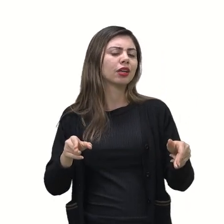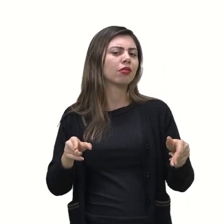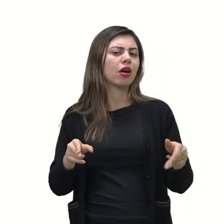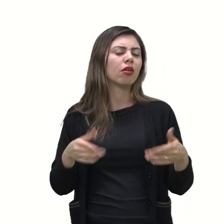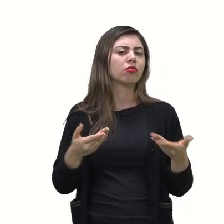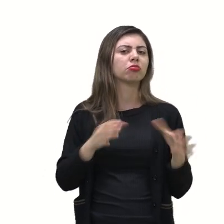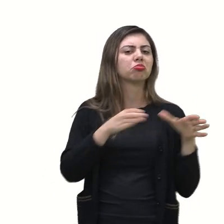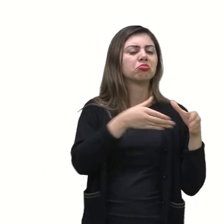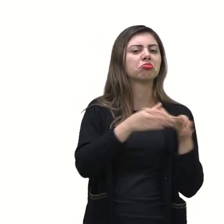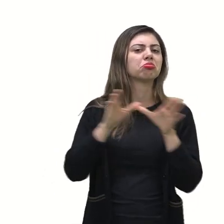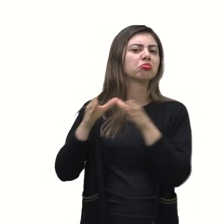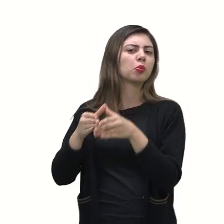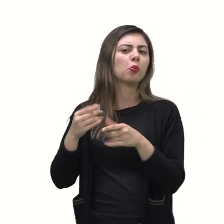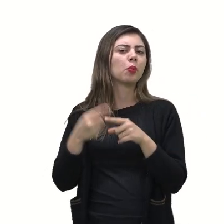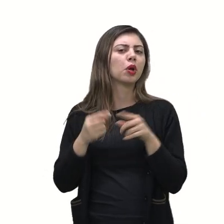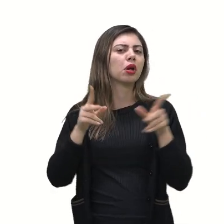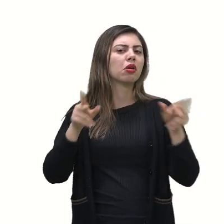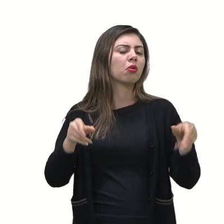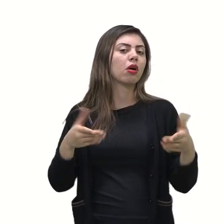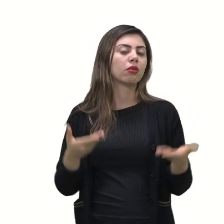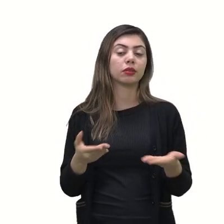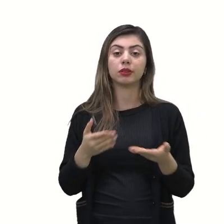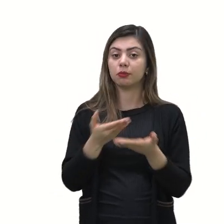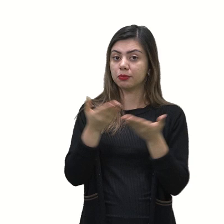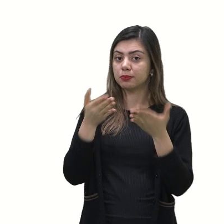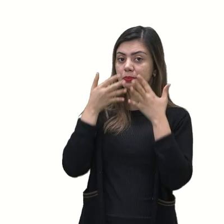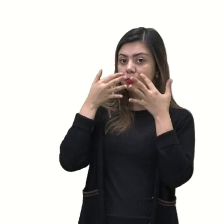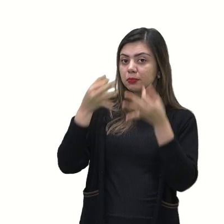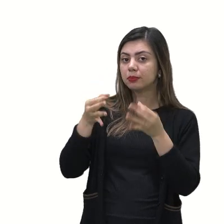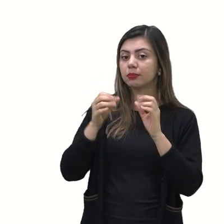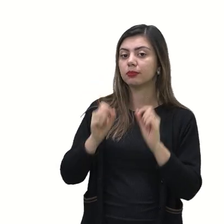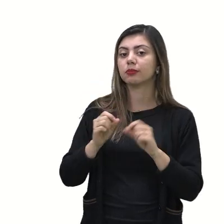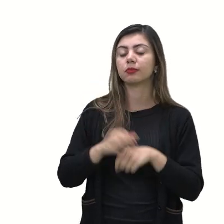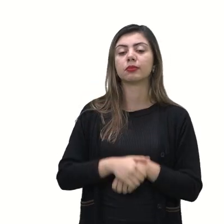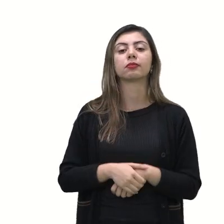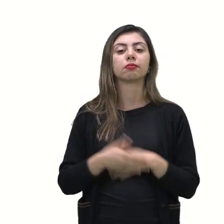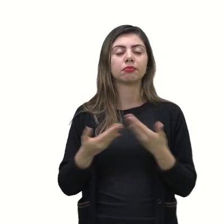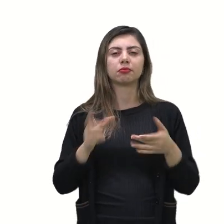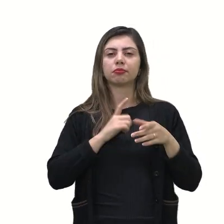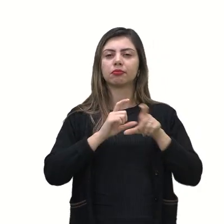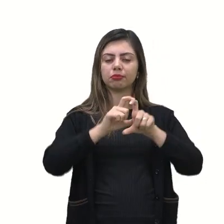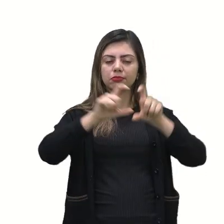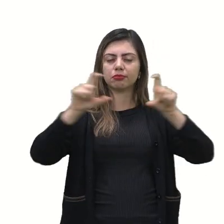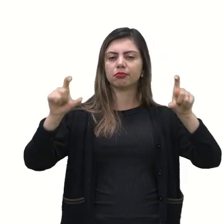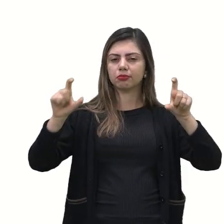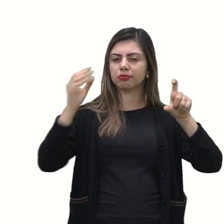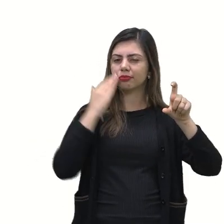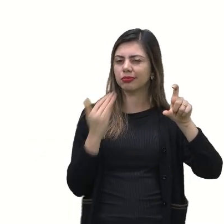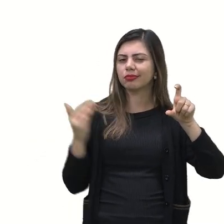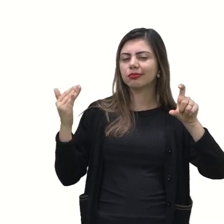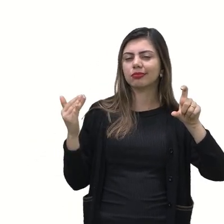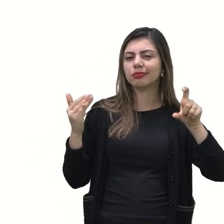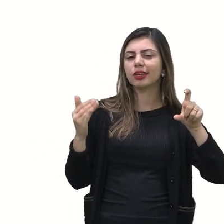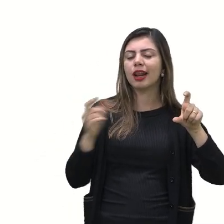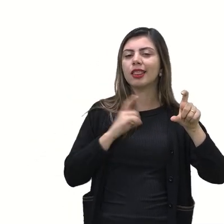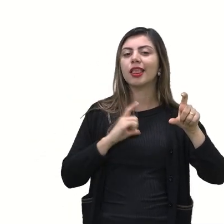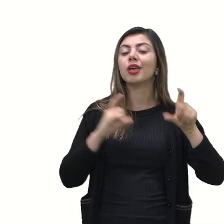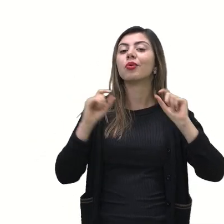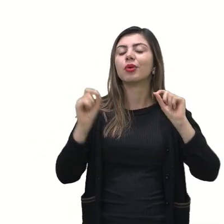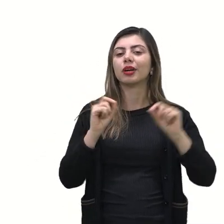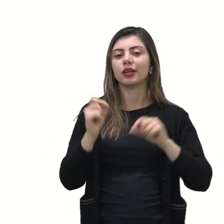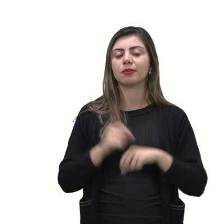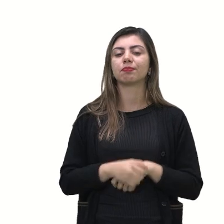par e para ímpar porque repare o seguinte pessoal aqui no nosso espaço amostral ele possui